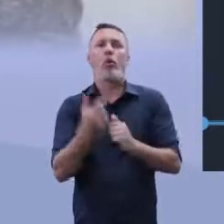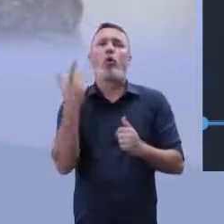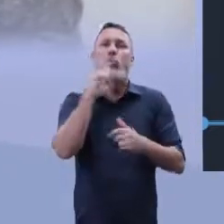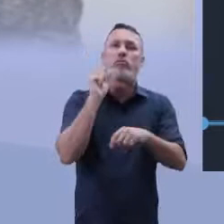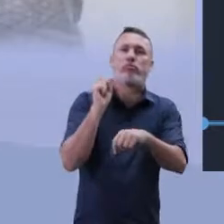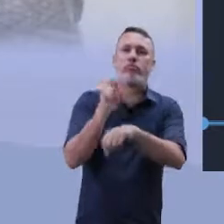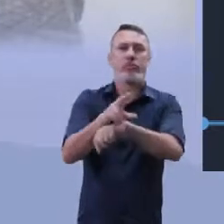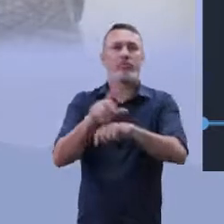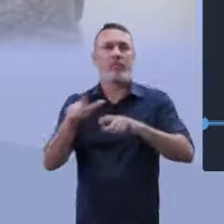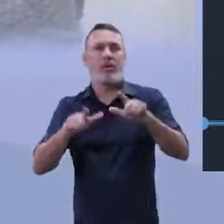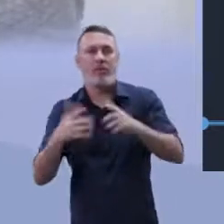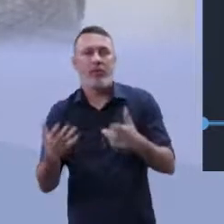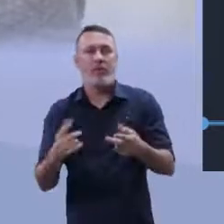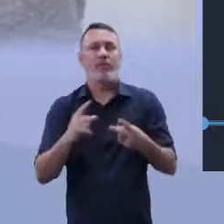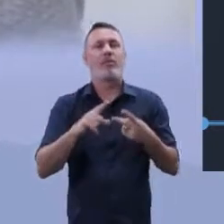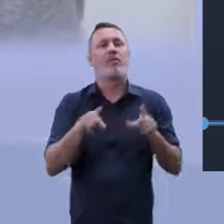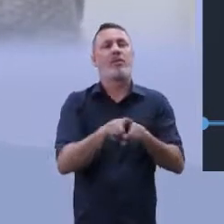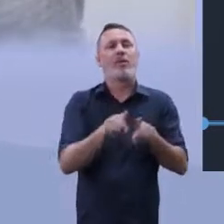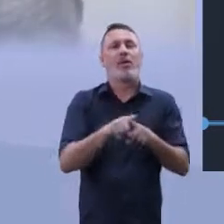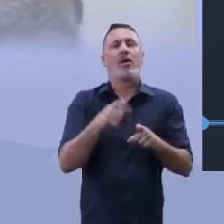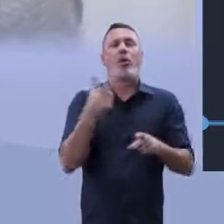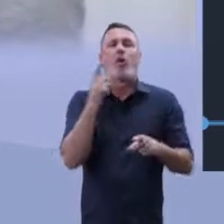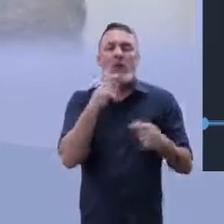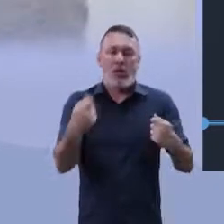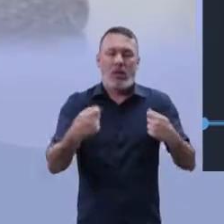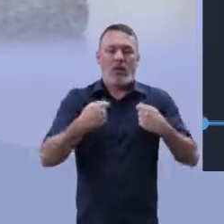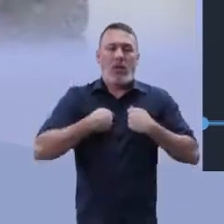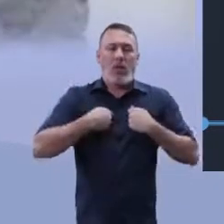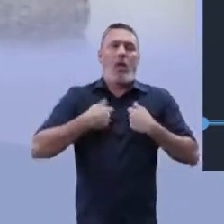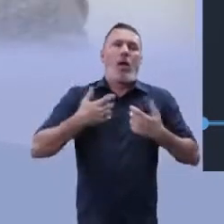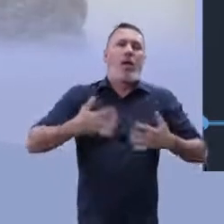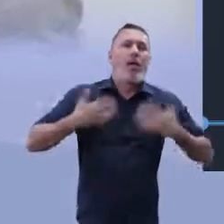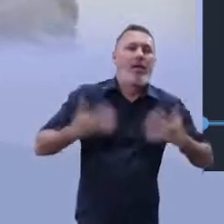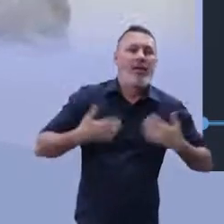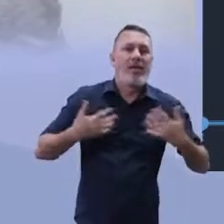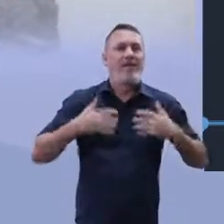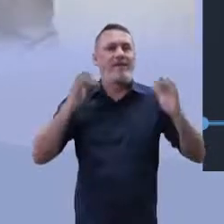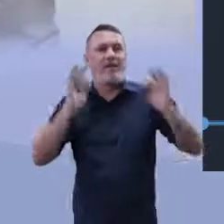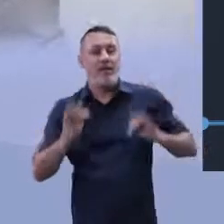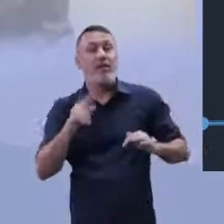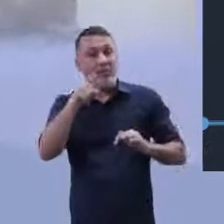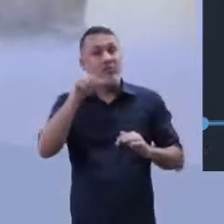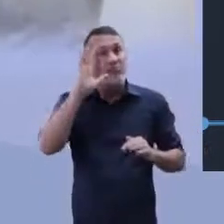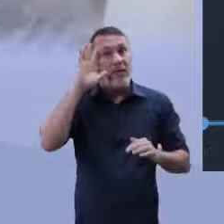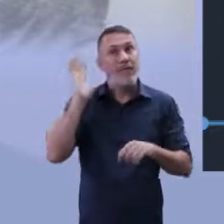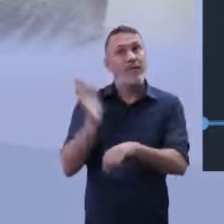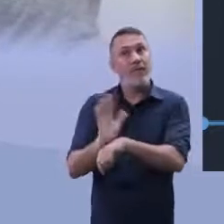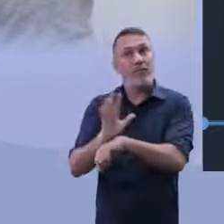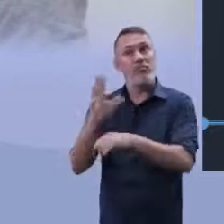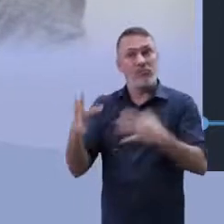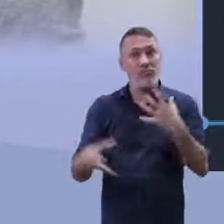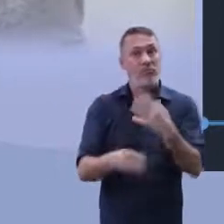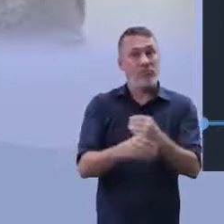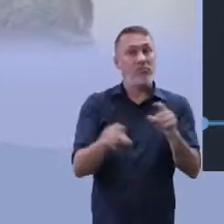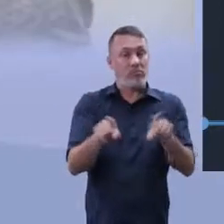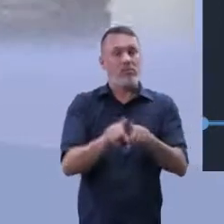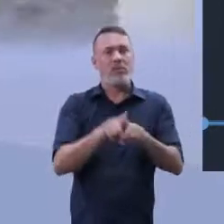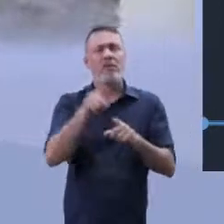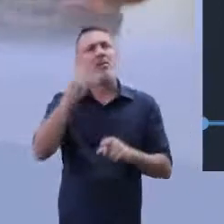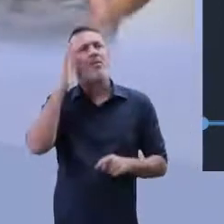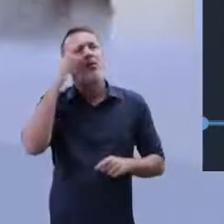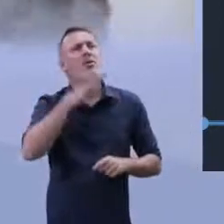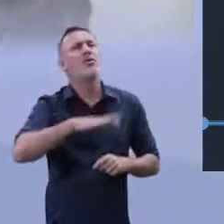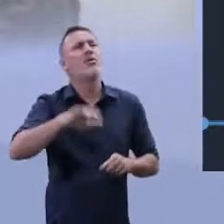Ele consegue emprego. Ele consegue trazer alegria para dentro do lar. Então, a gente pode pensar nisso aí. Que, às vezes, nós temos